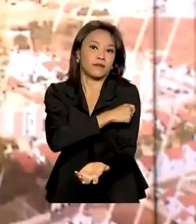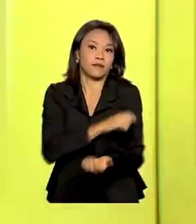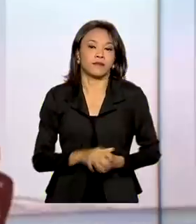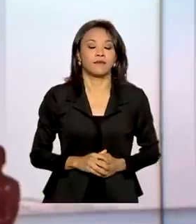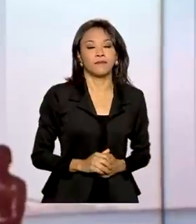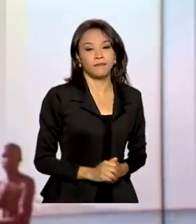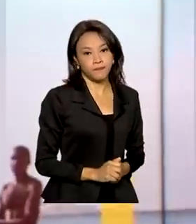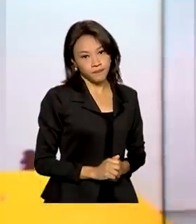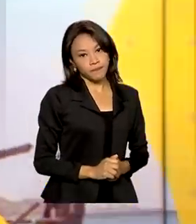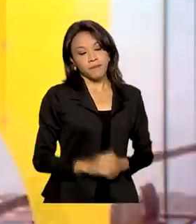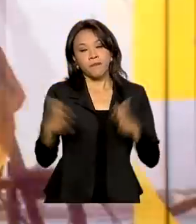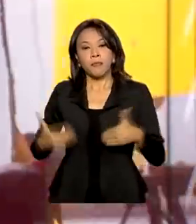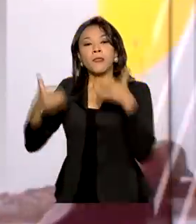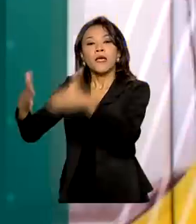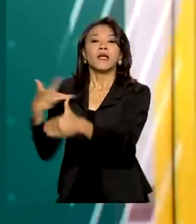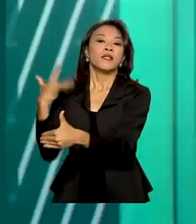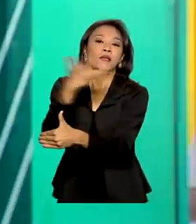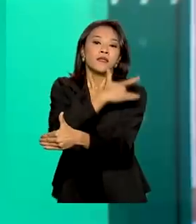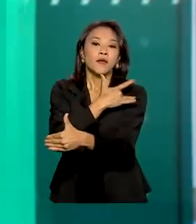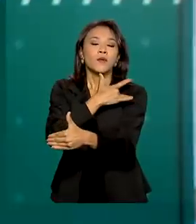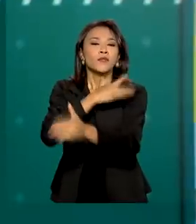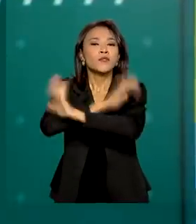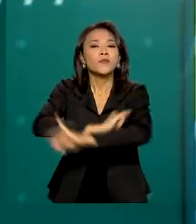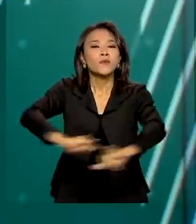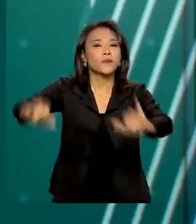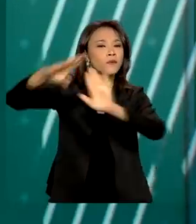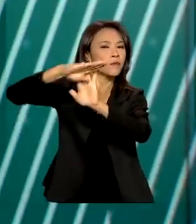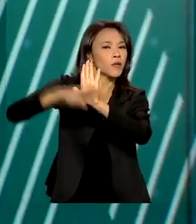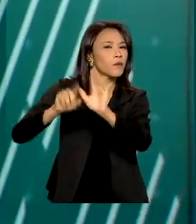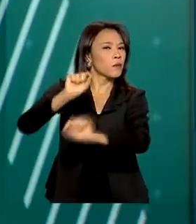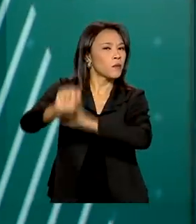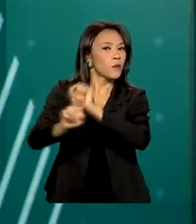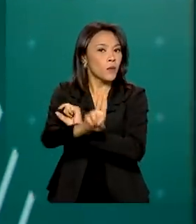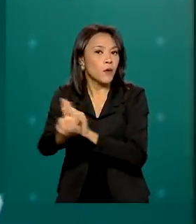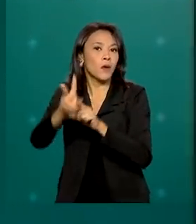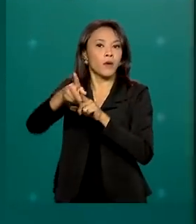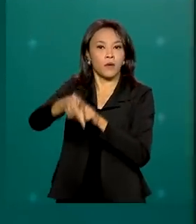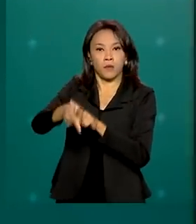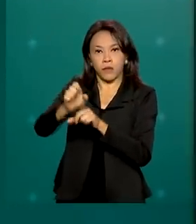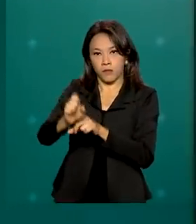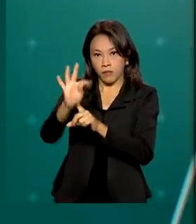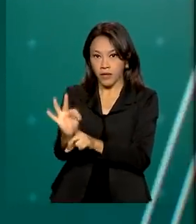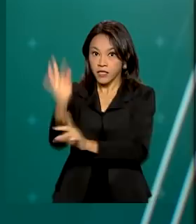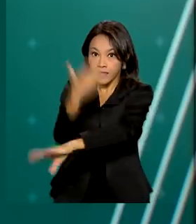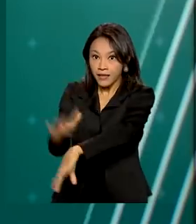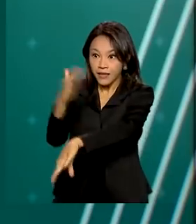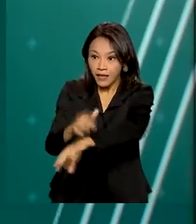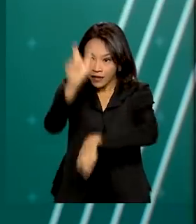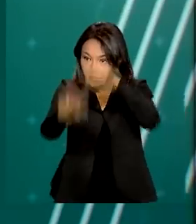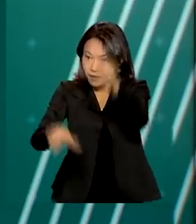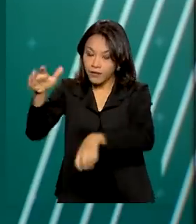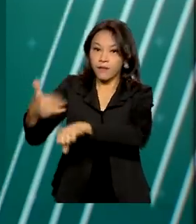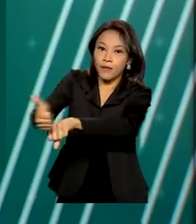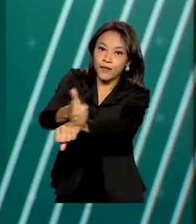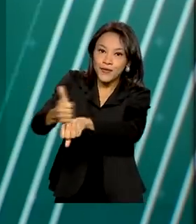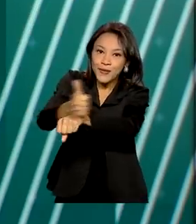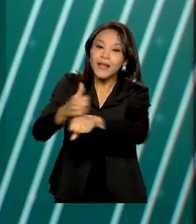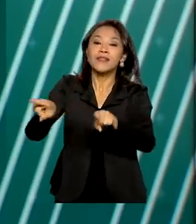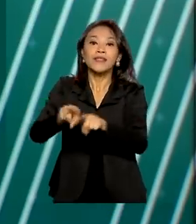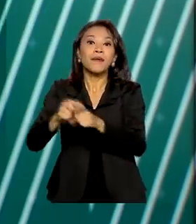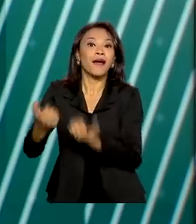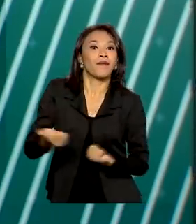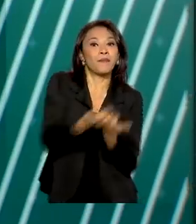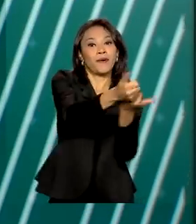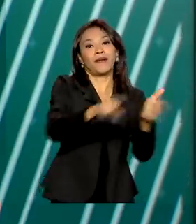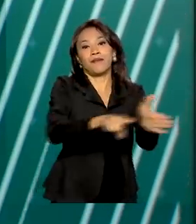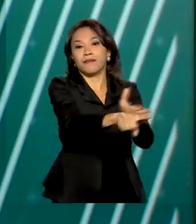O Ministério da Saúde lançou o PET Saúde, programa que qualifica os profissionais do setor e beneficia universitários com projetos